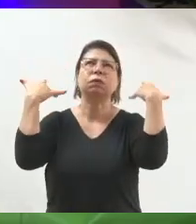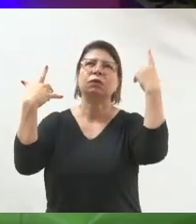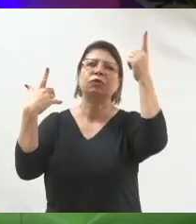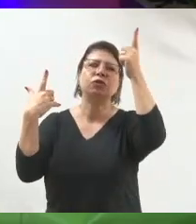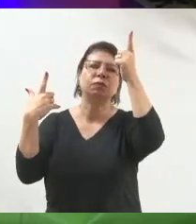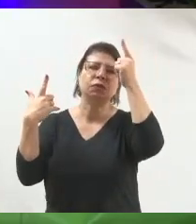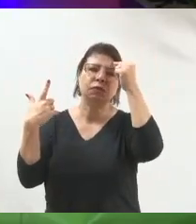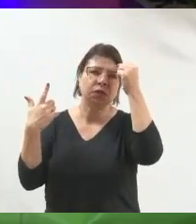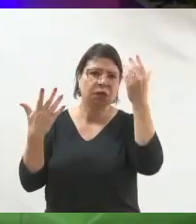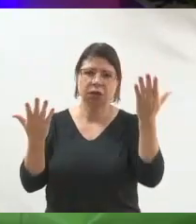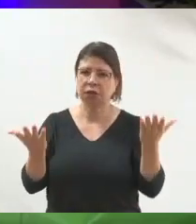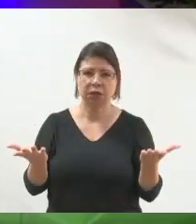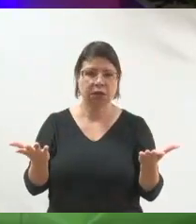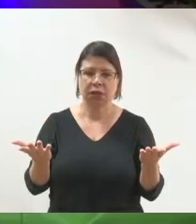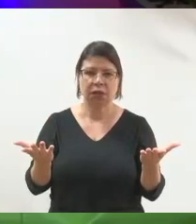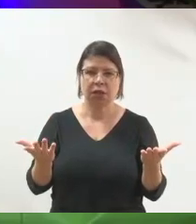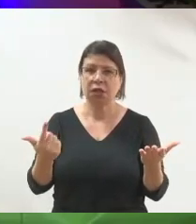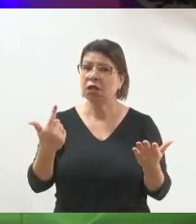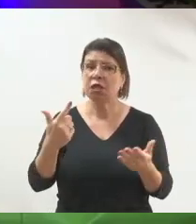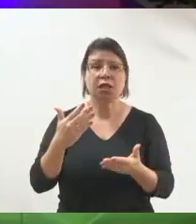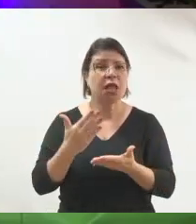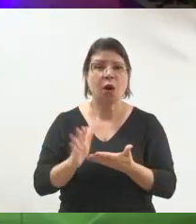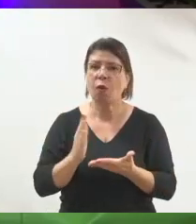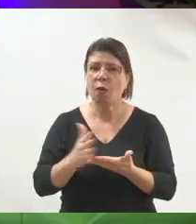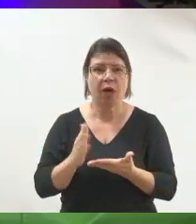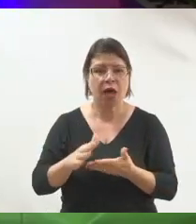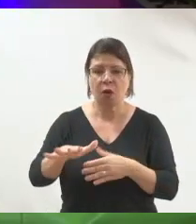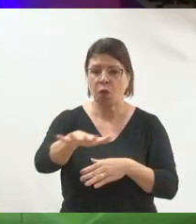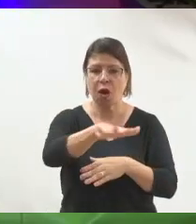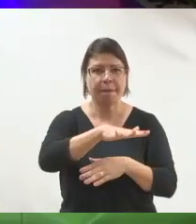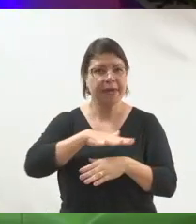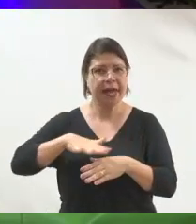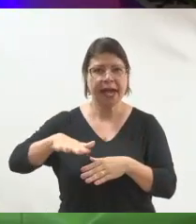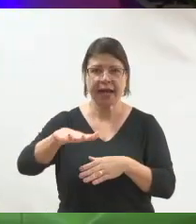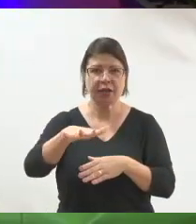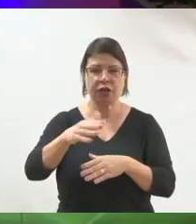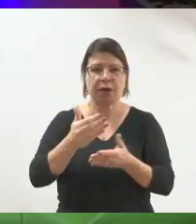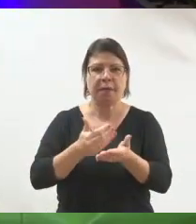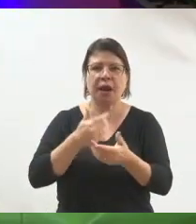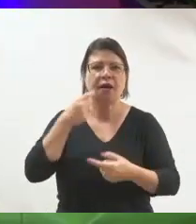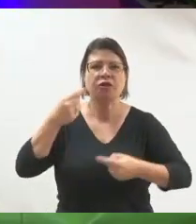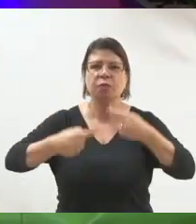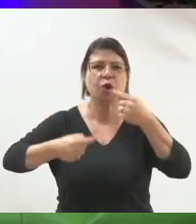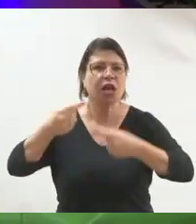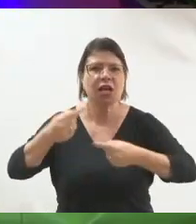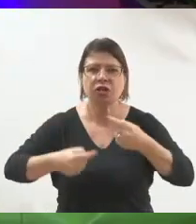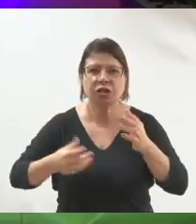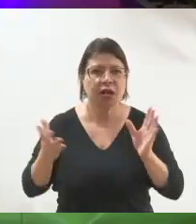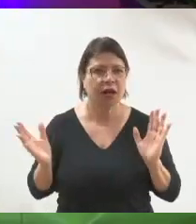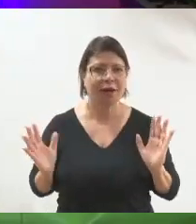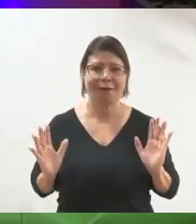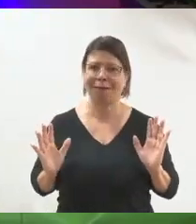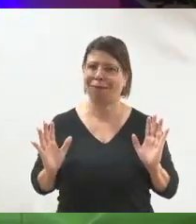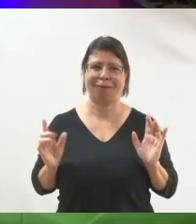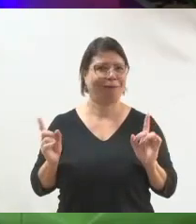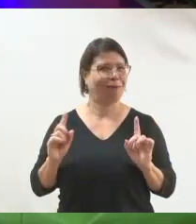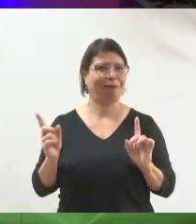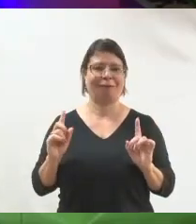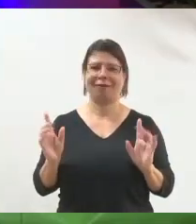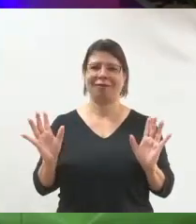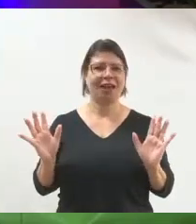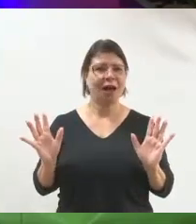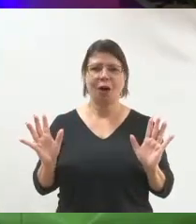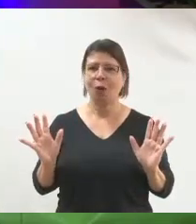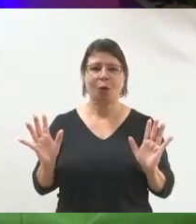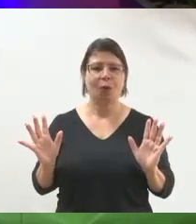ambiente que as pessoas vão para falar de política, naturalmente. Então, imaginem sempre